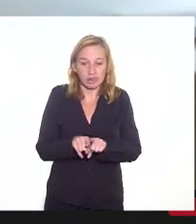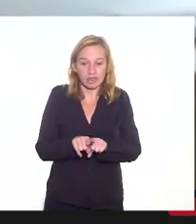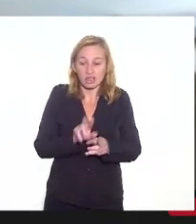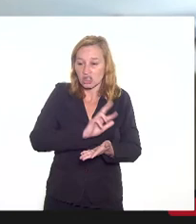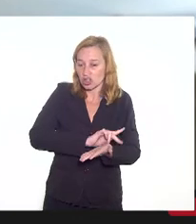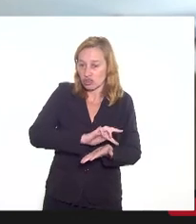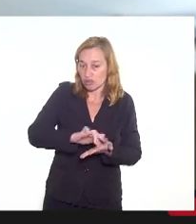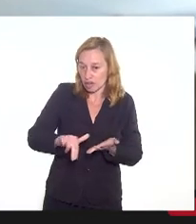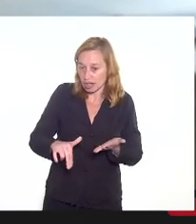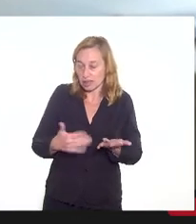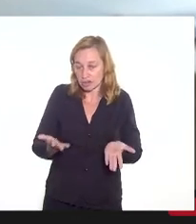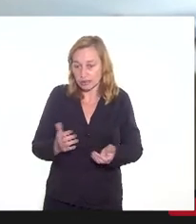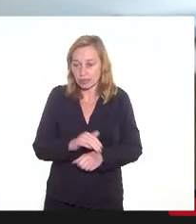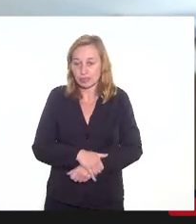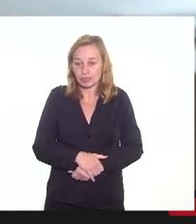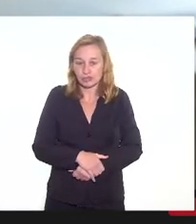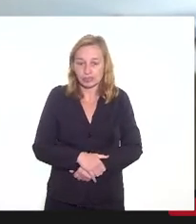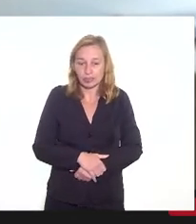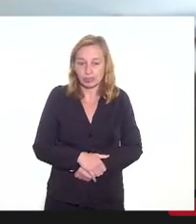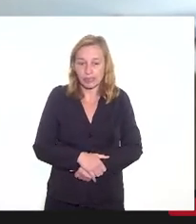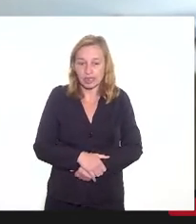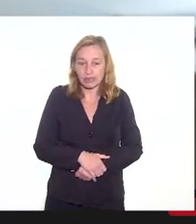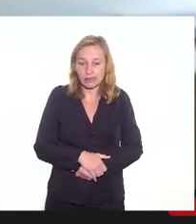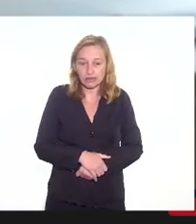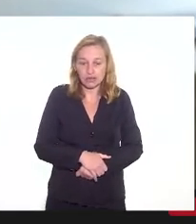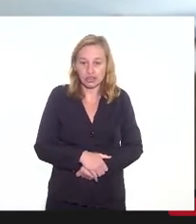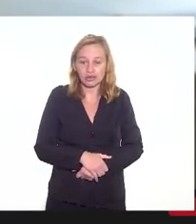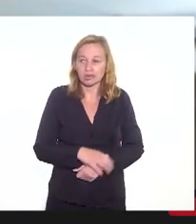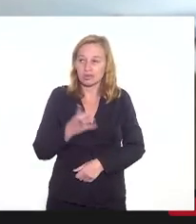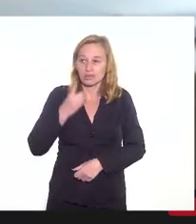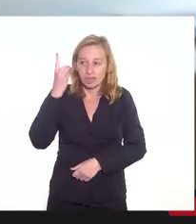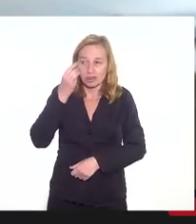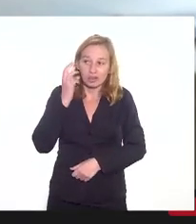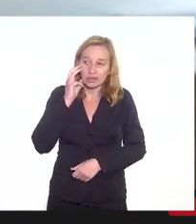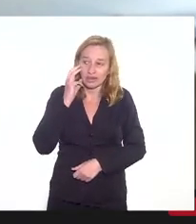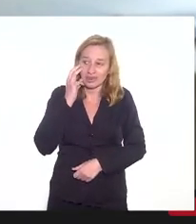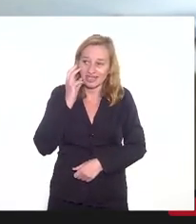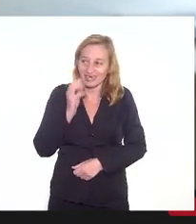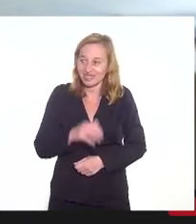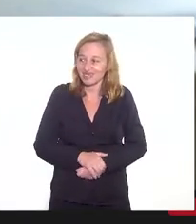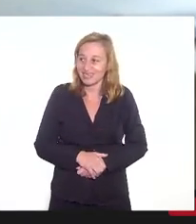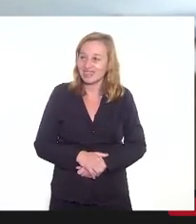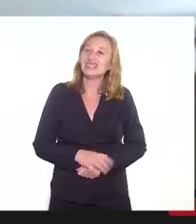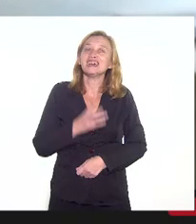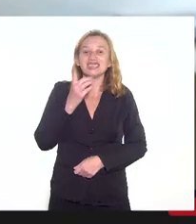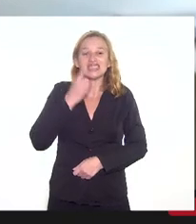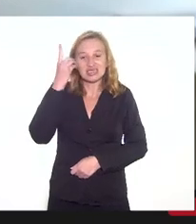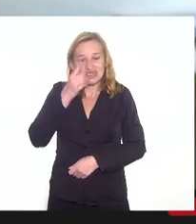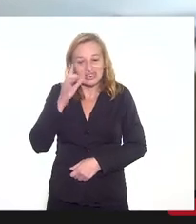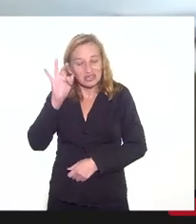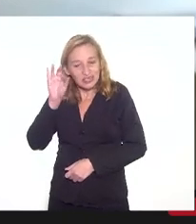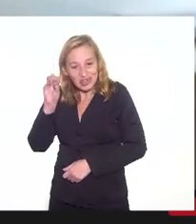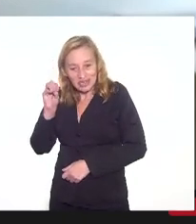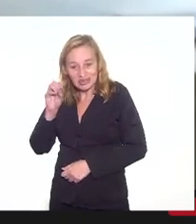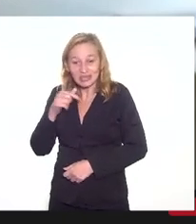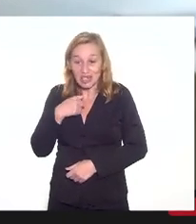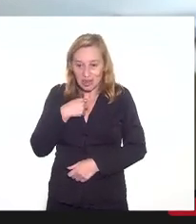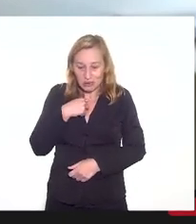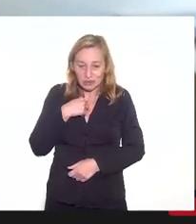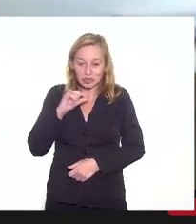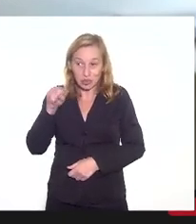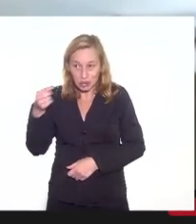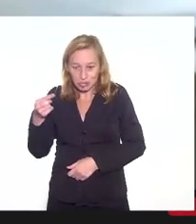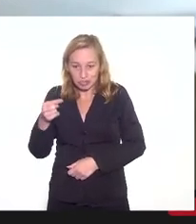categorias, presentes estava o deputado Valder Carneiro, deputado Flávio Serafini, eu, entre